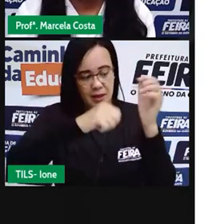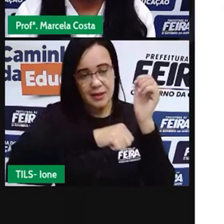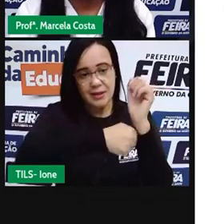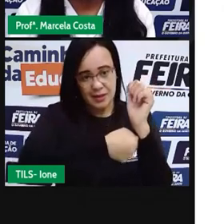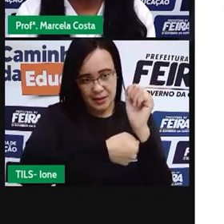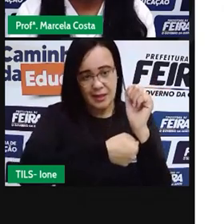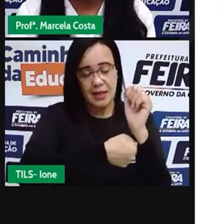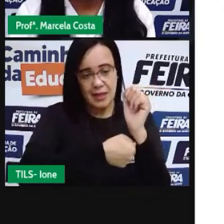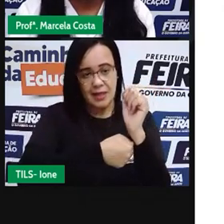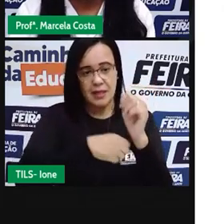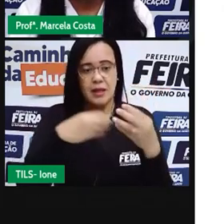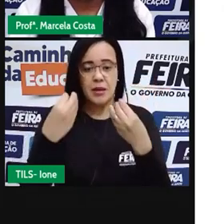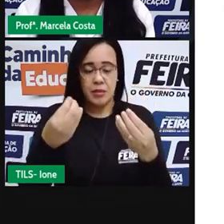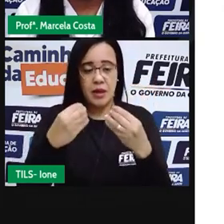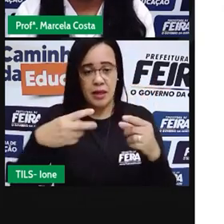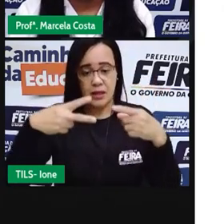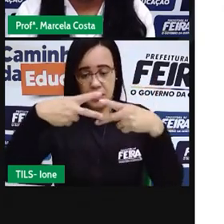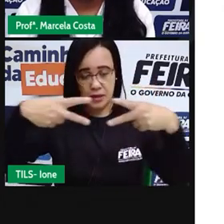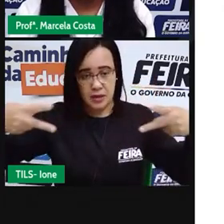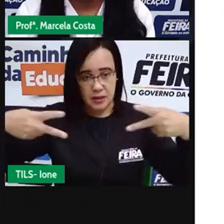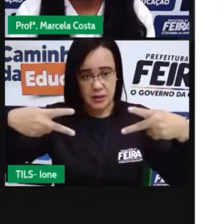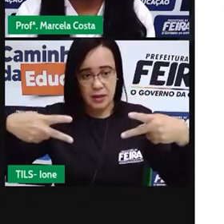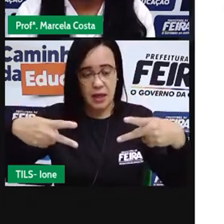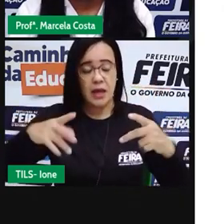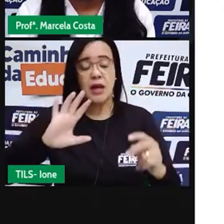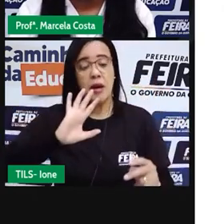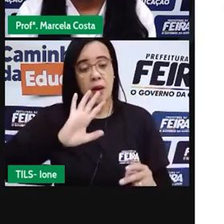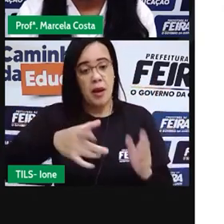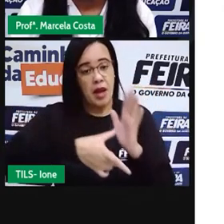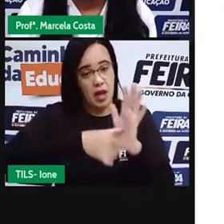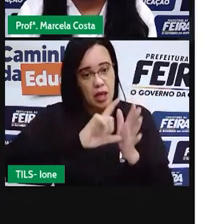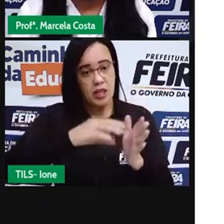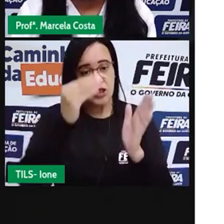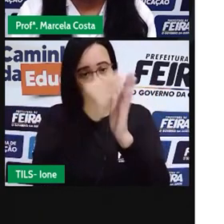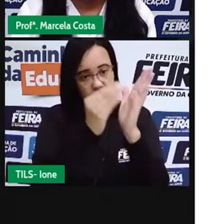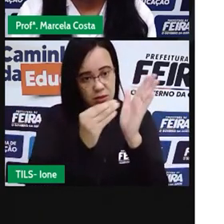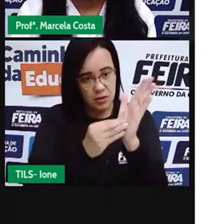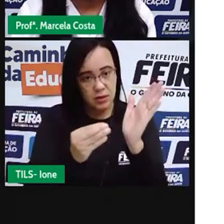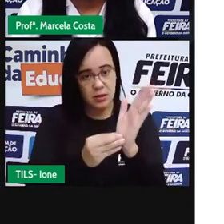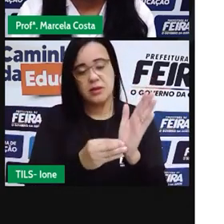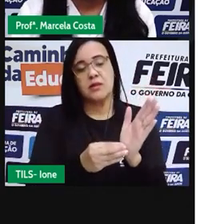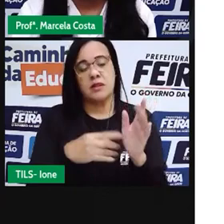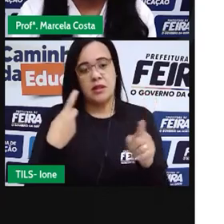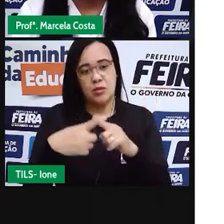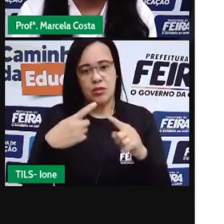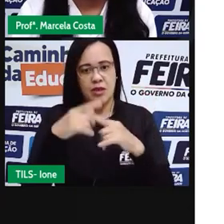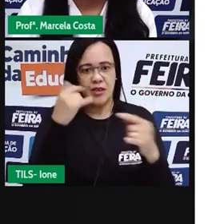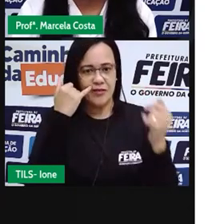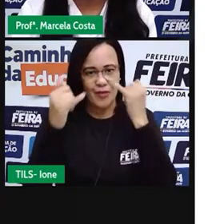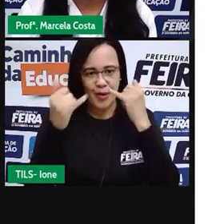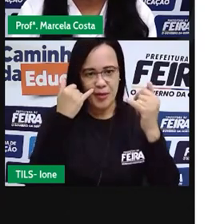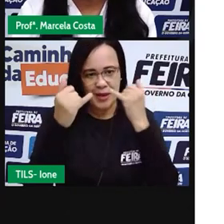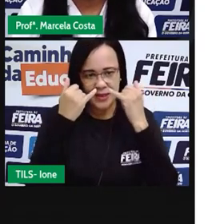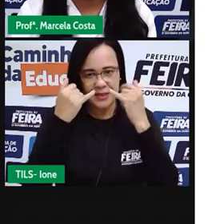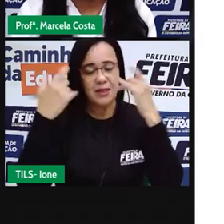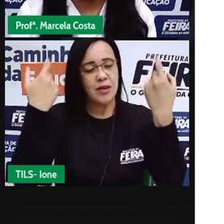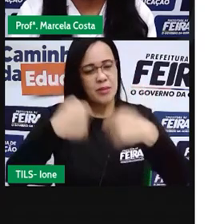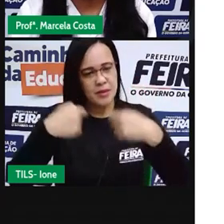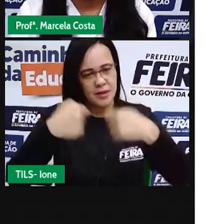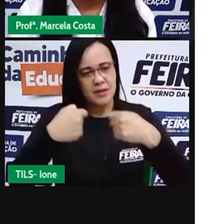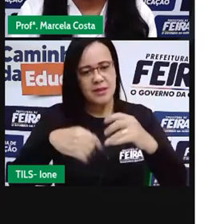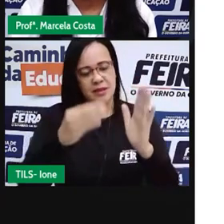ter todas as informações. Está certo? Não é difícil. Você não vai ter